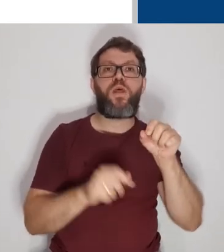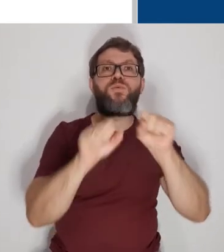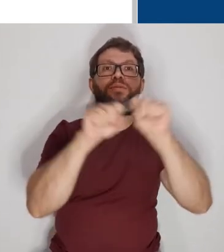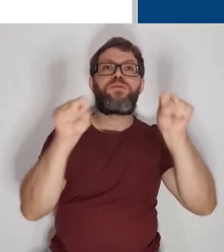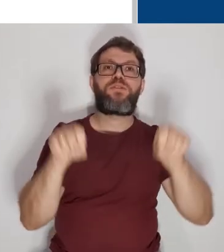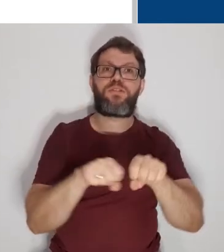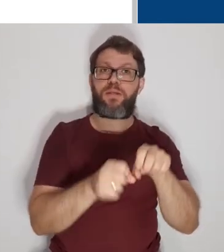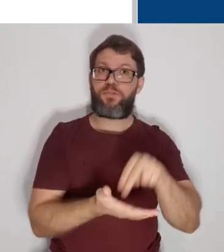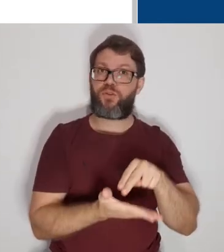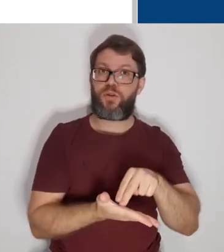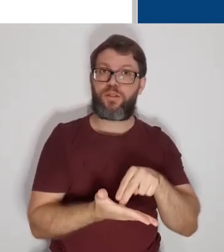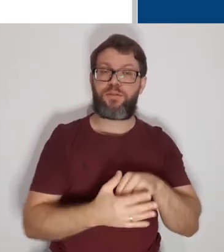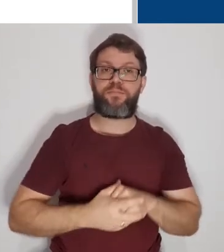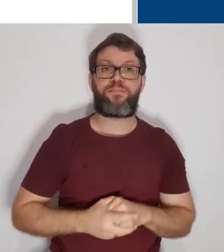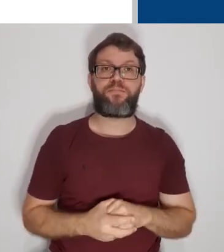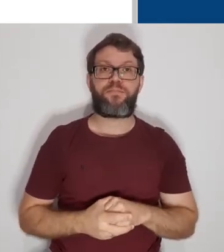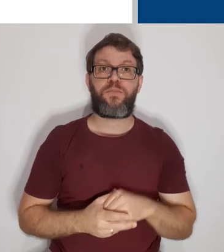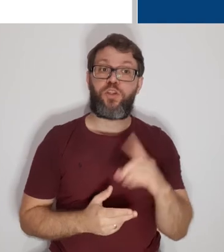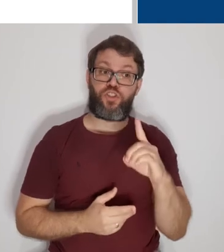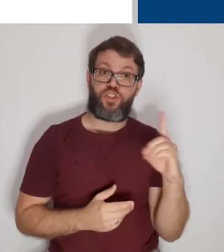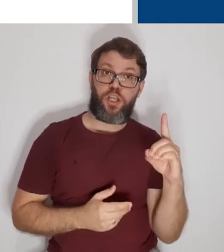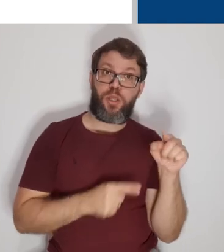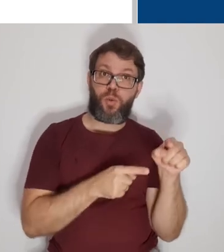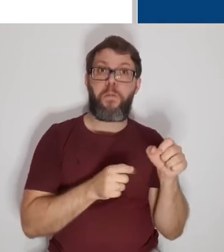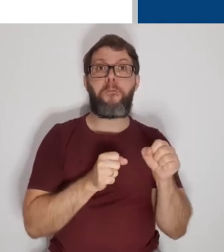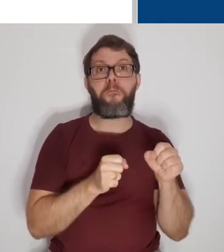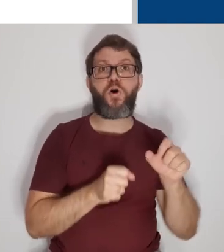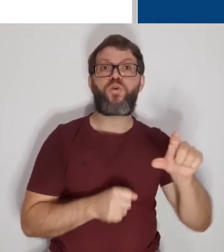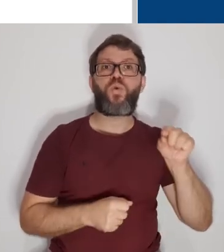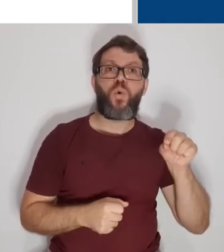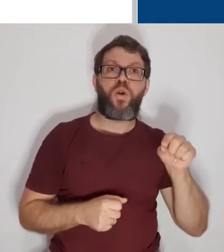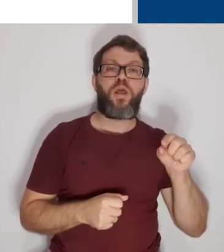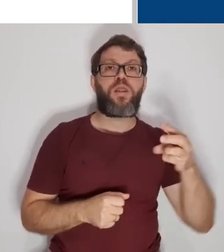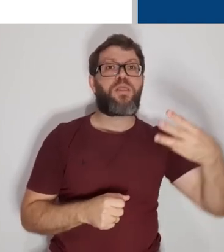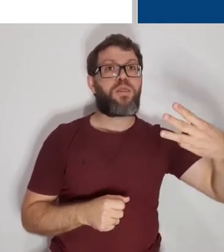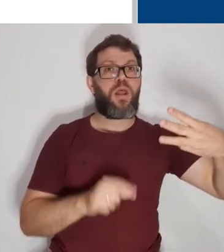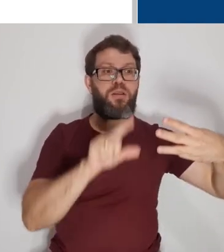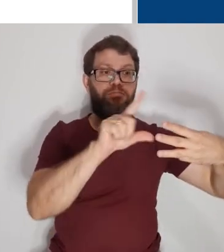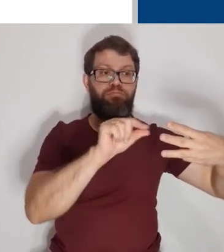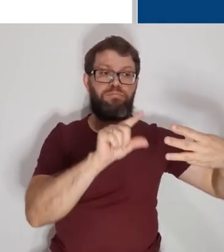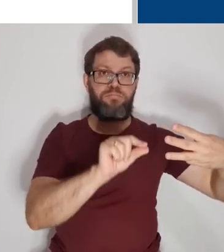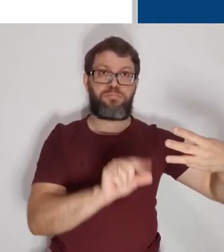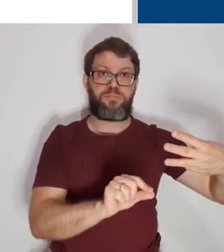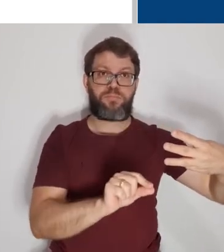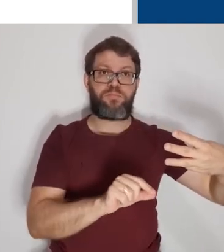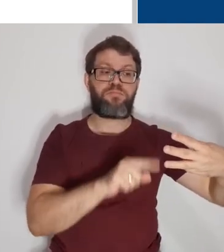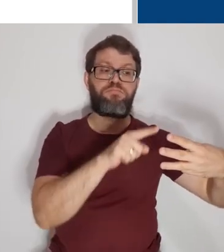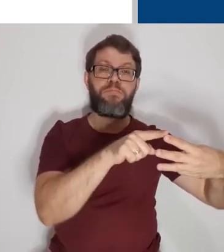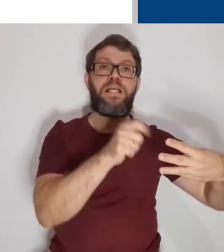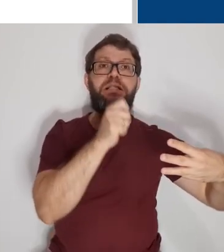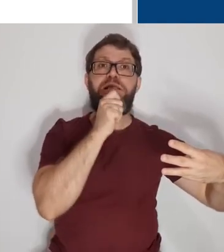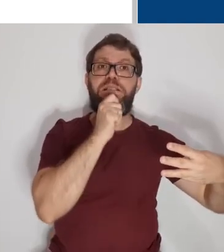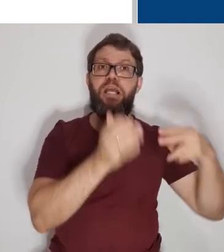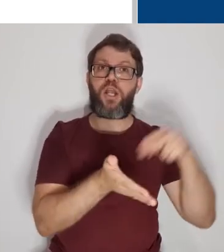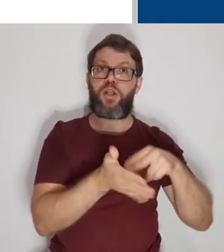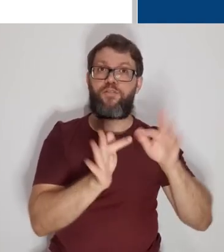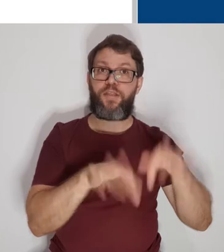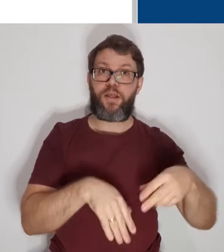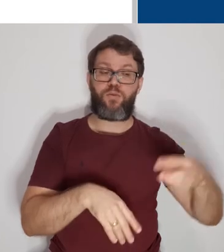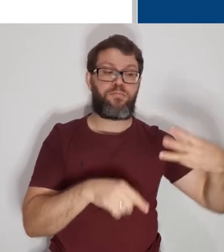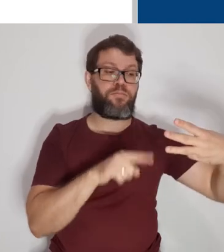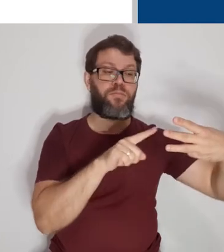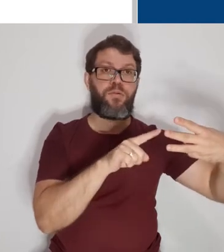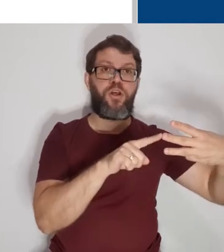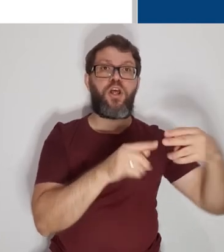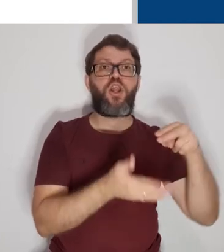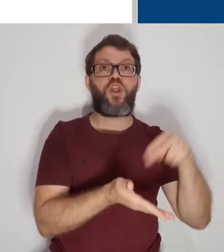sistema de notas. No lado direito, podemos escolher entre três opções. Sem nota final, nota